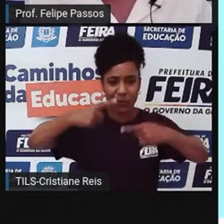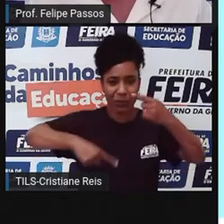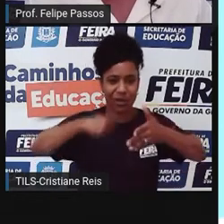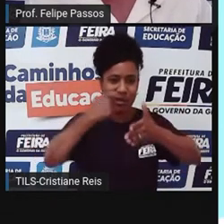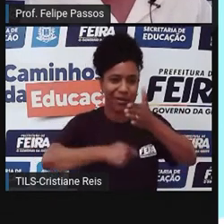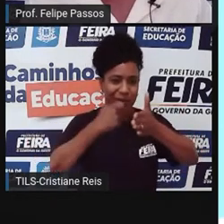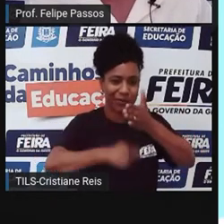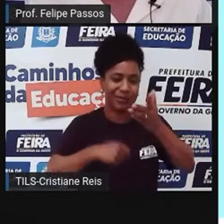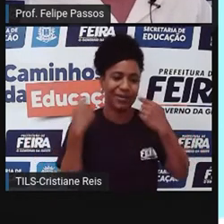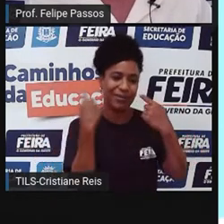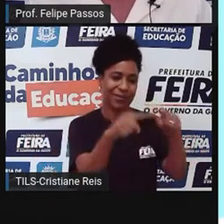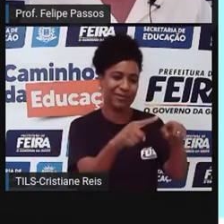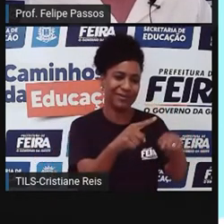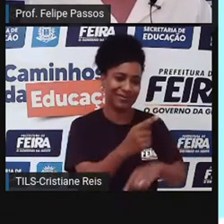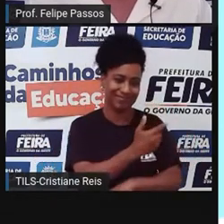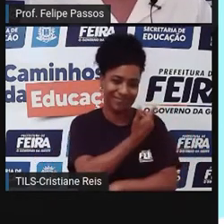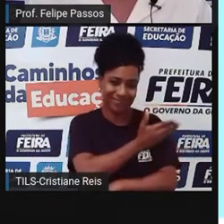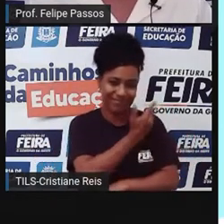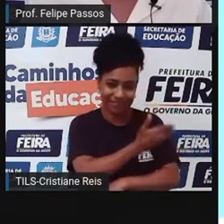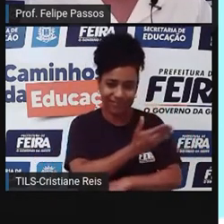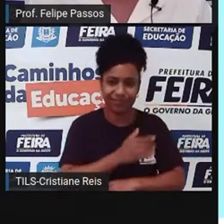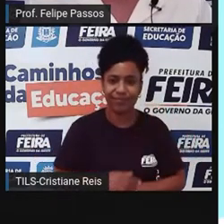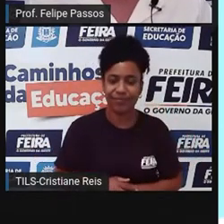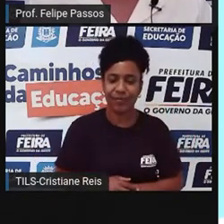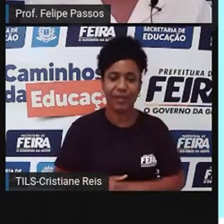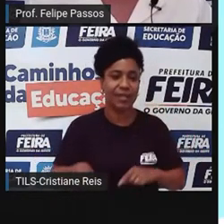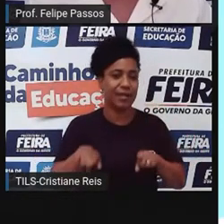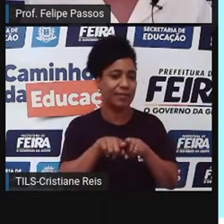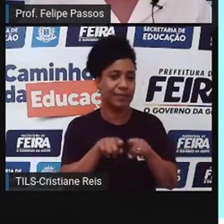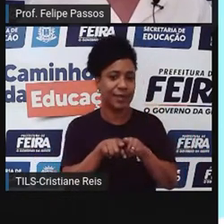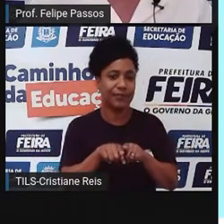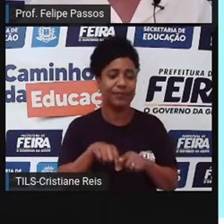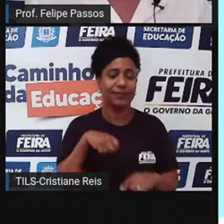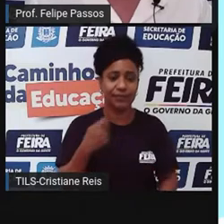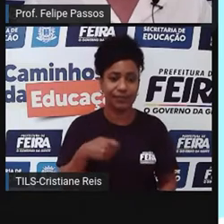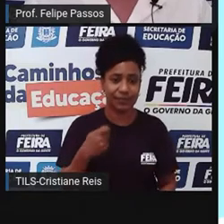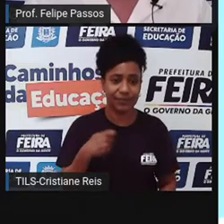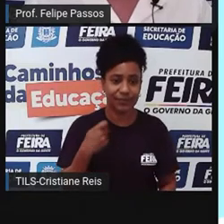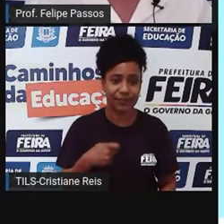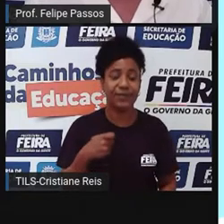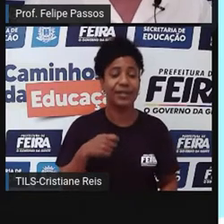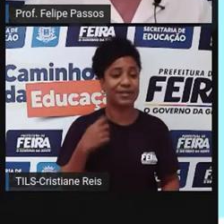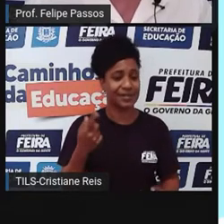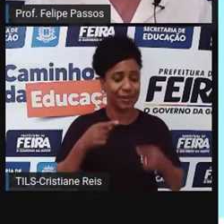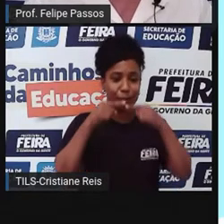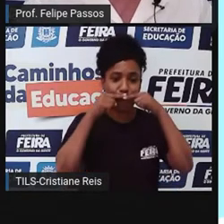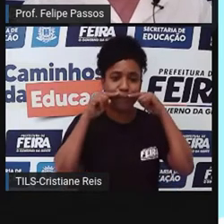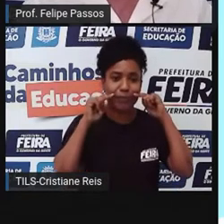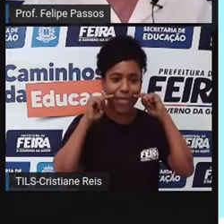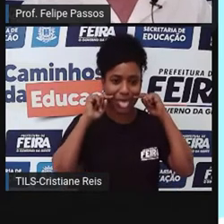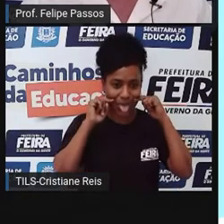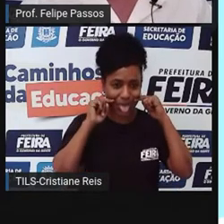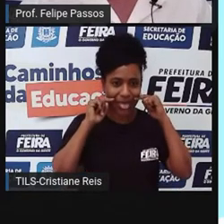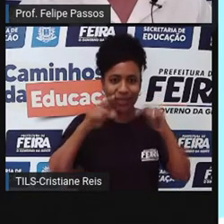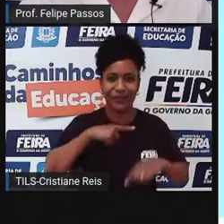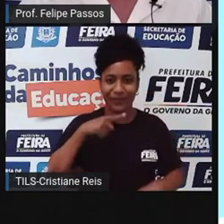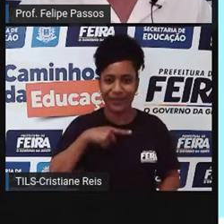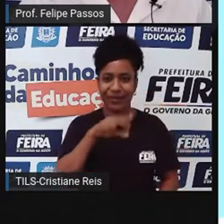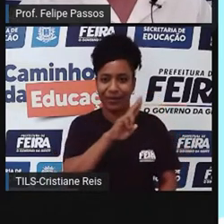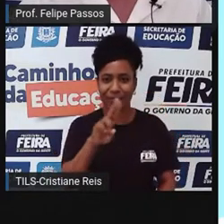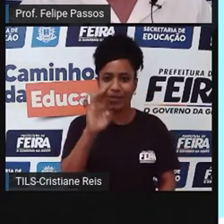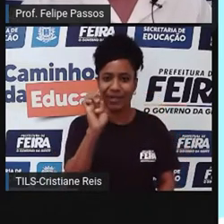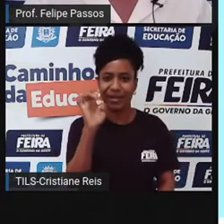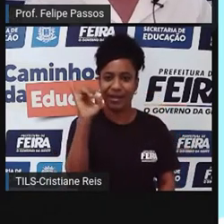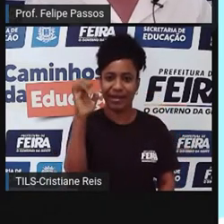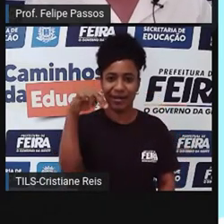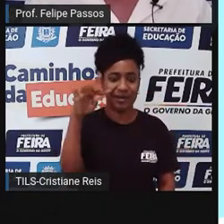Einstein também, na parte da ciência, super importante. As coisas que Einstein descobriu guiam nossa visão sobre a natureza